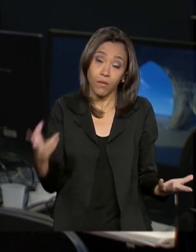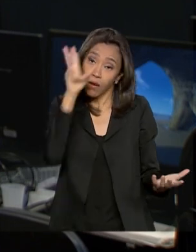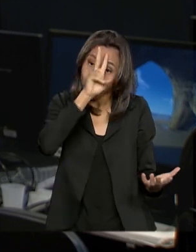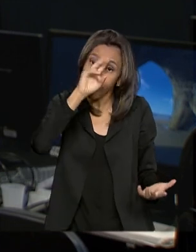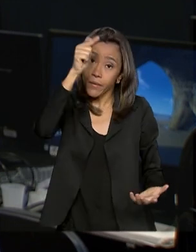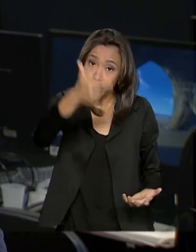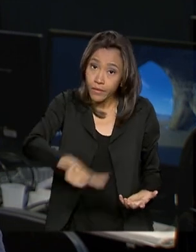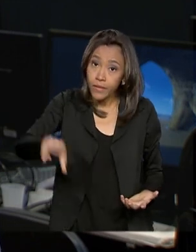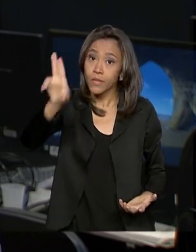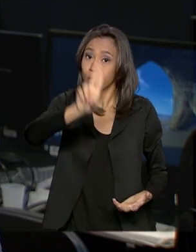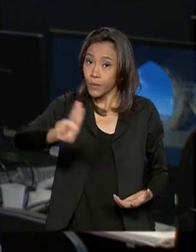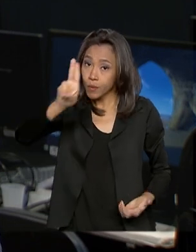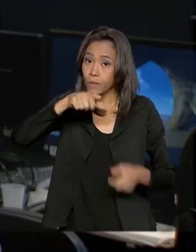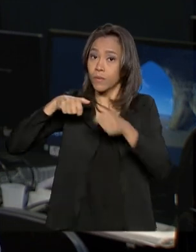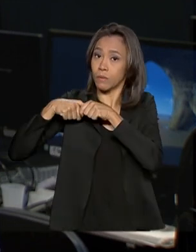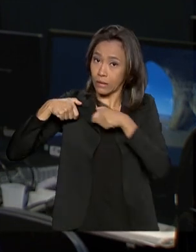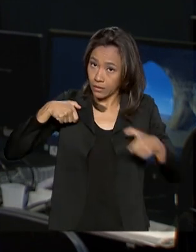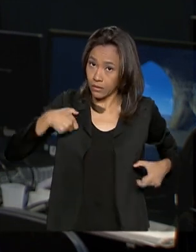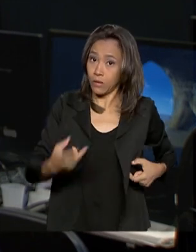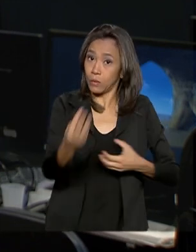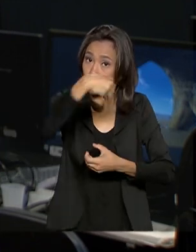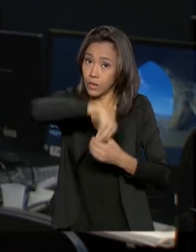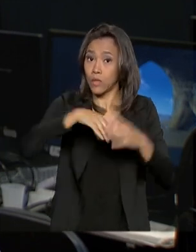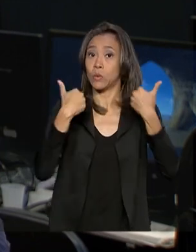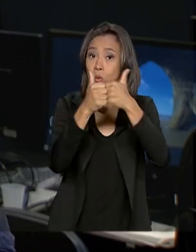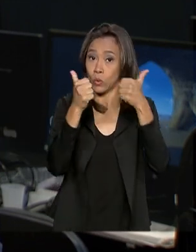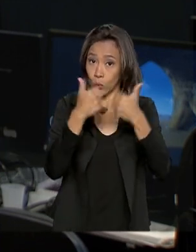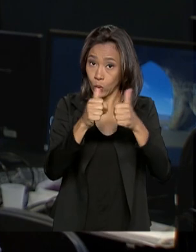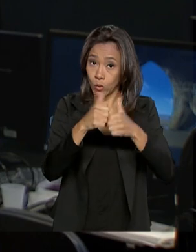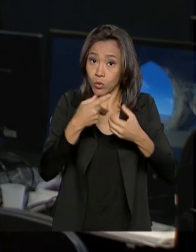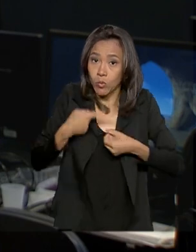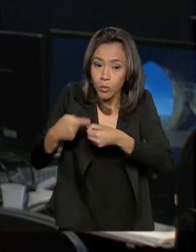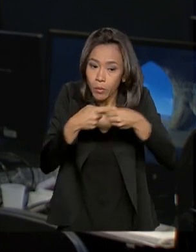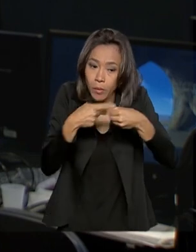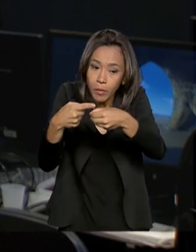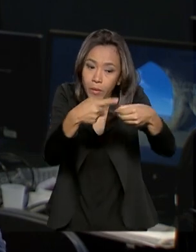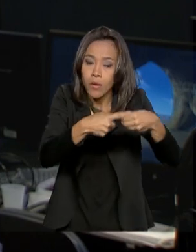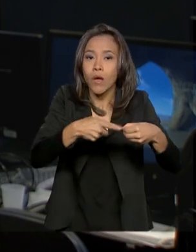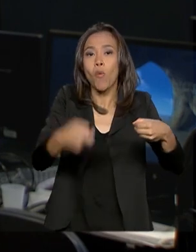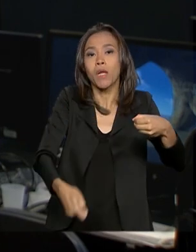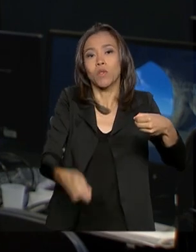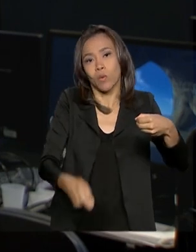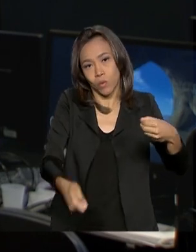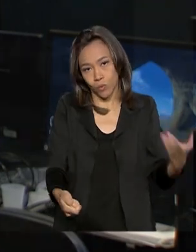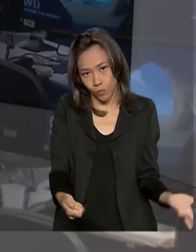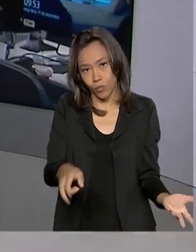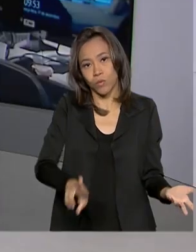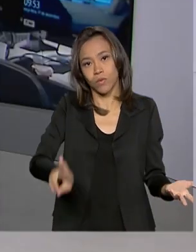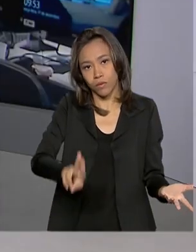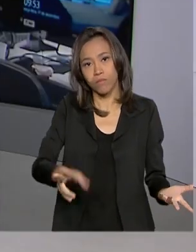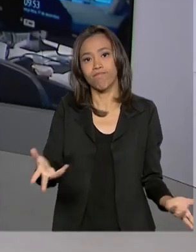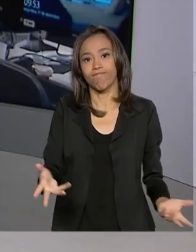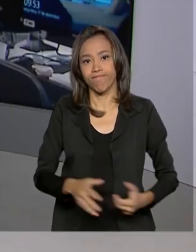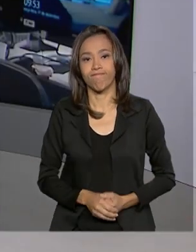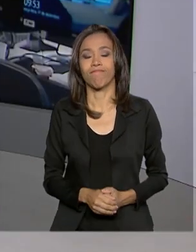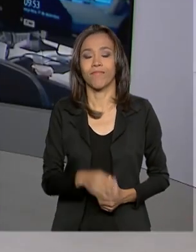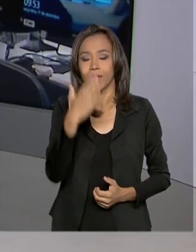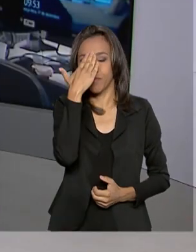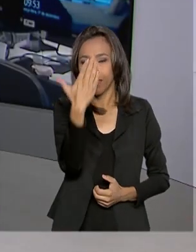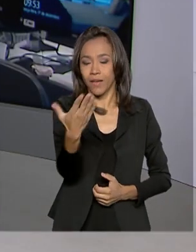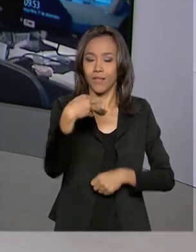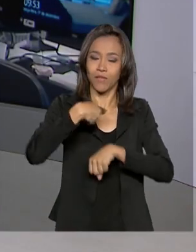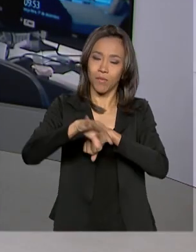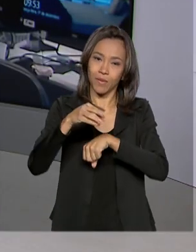de segurança, inclusive nos ônibus intermunicipais, é obrigatório, Renata. Obrigada, Dimas, pelas suas